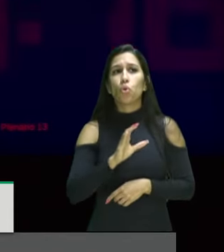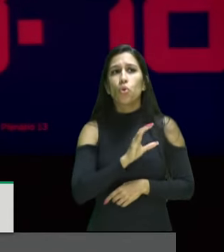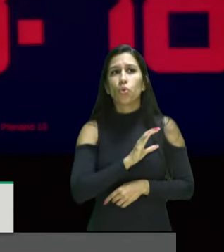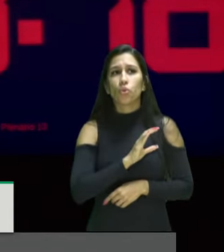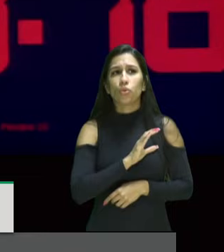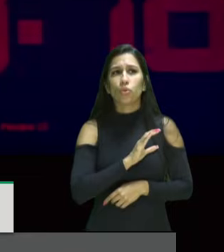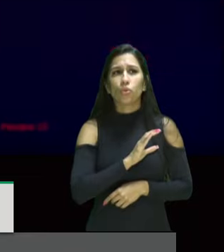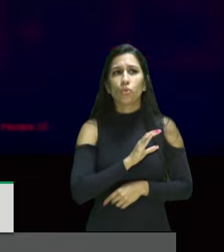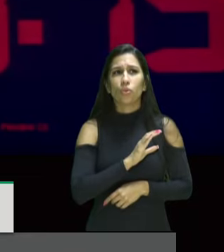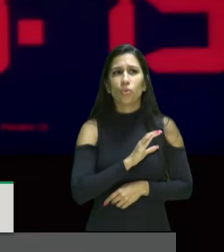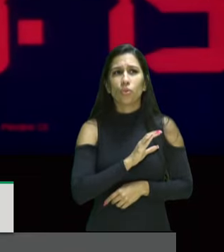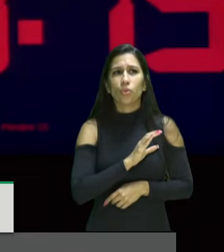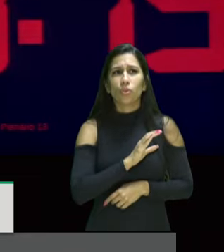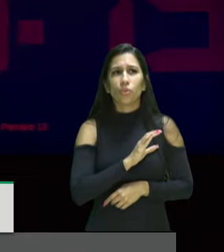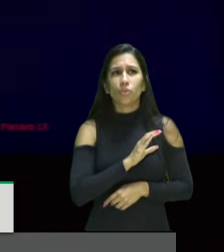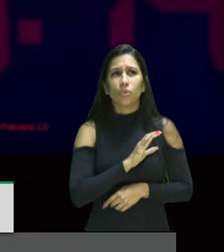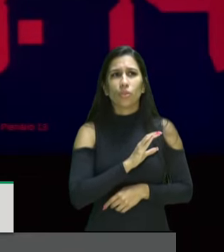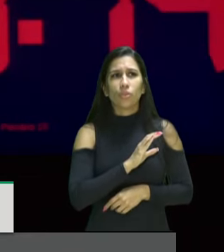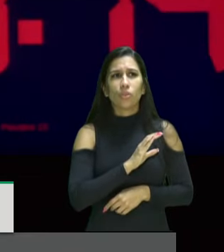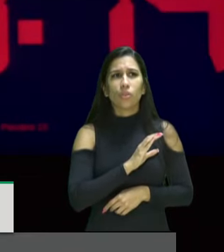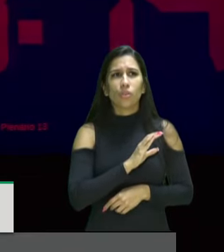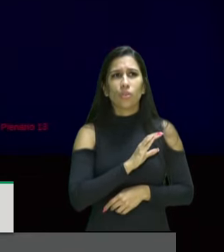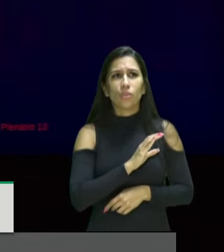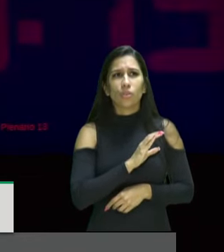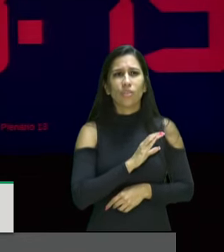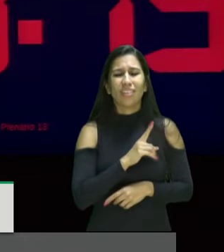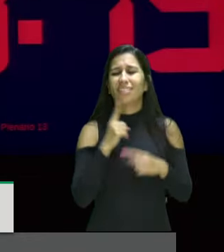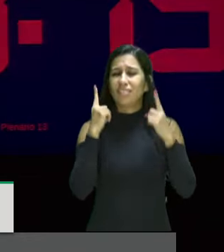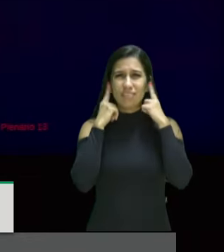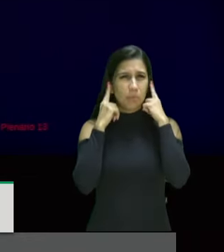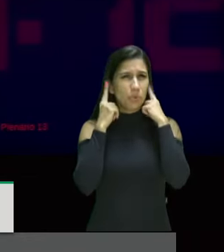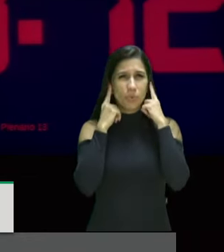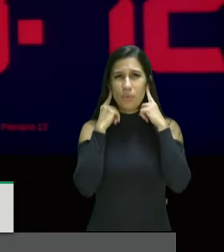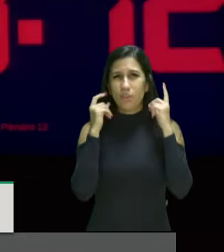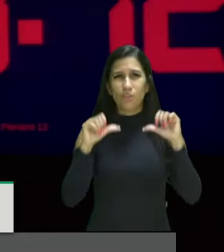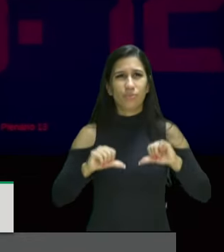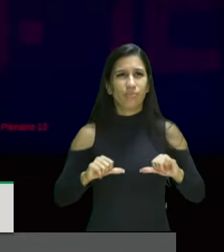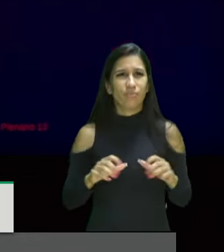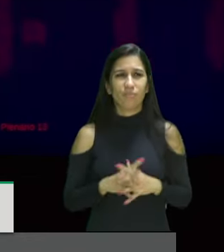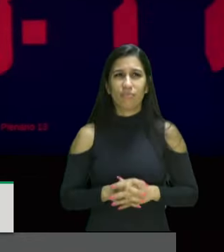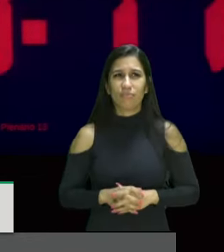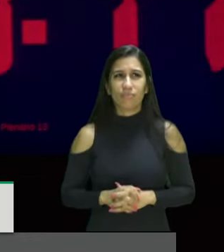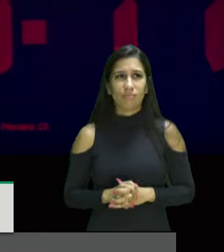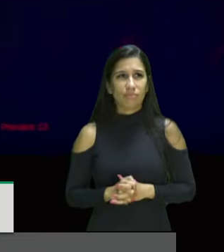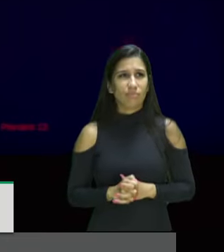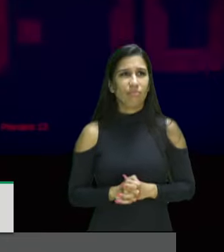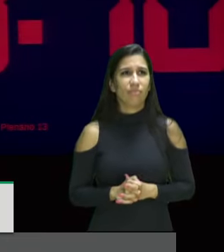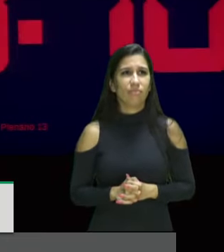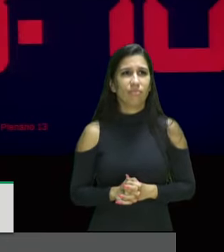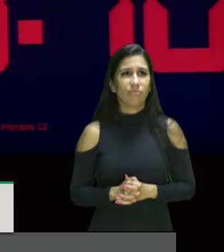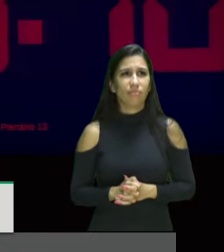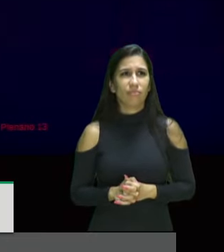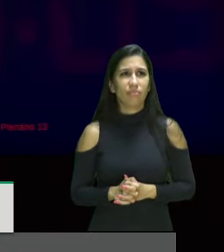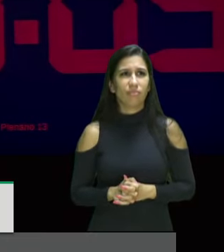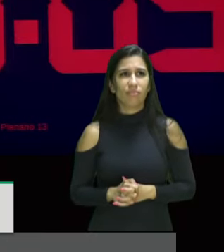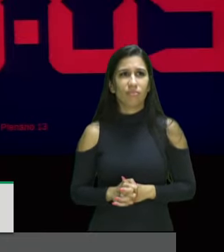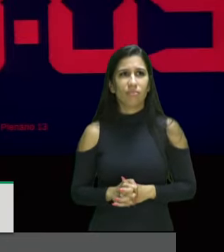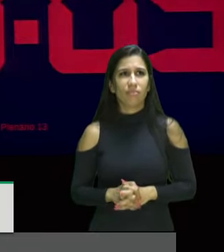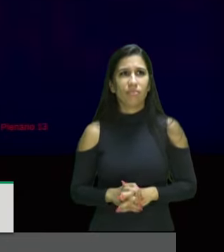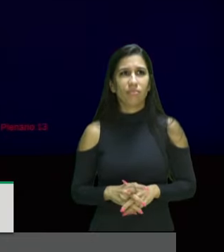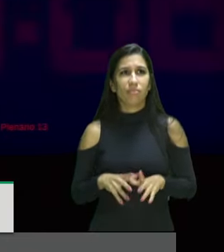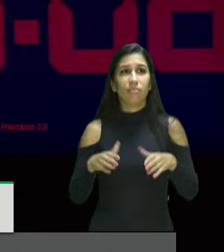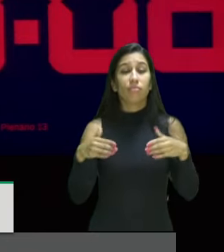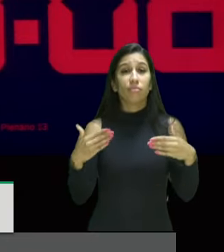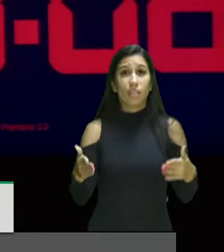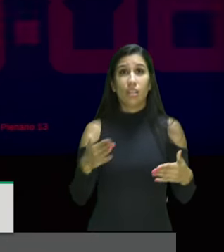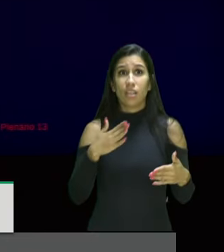inviabilizou a operacionalização do plano então e aqui observando